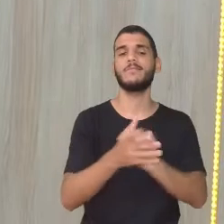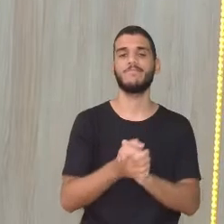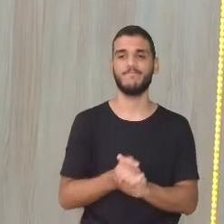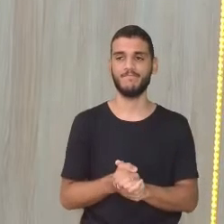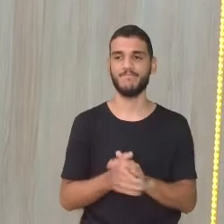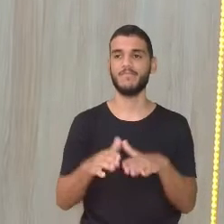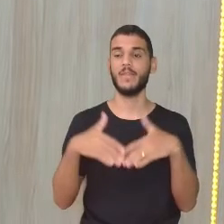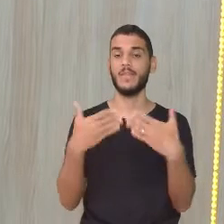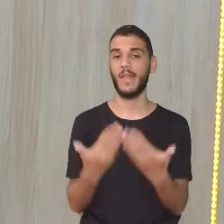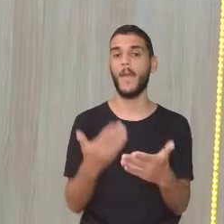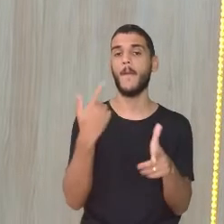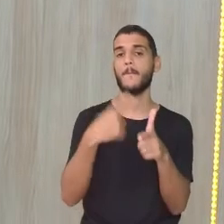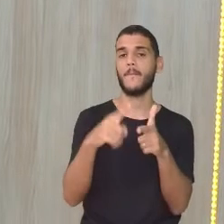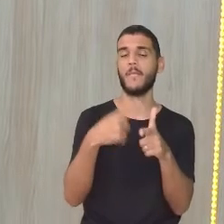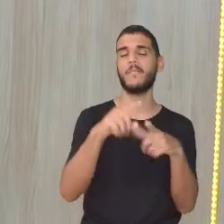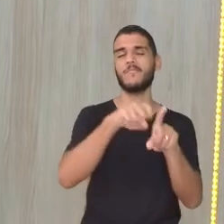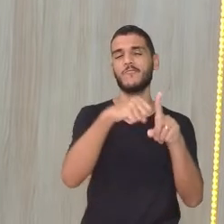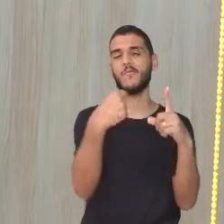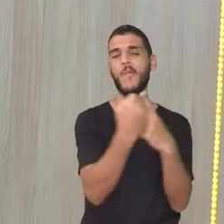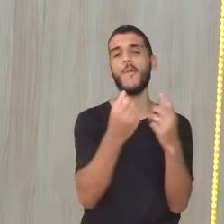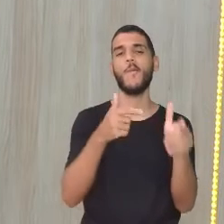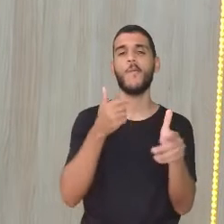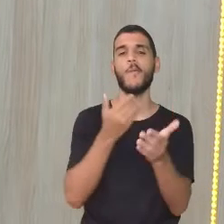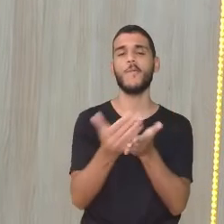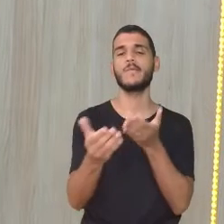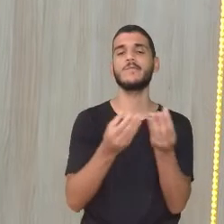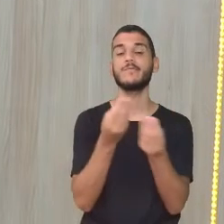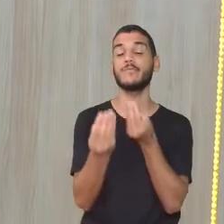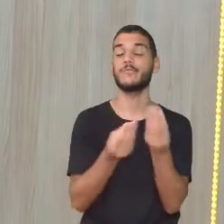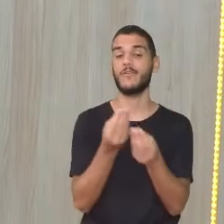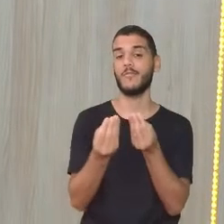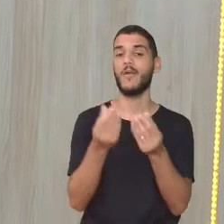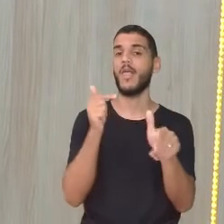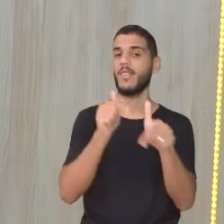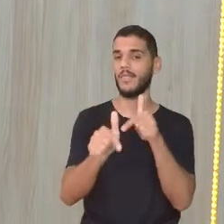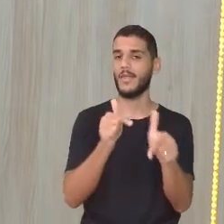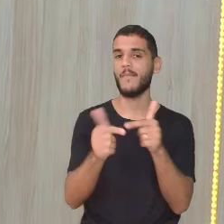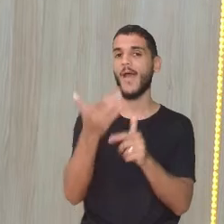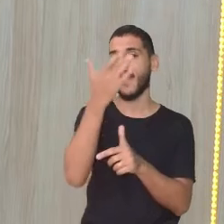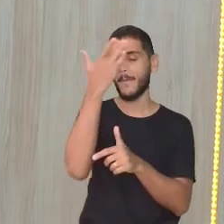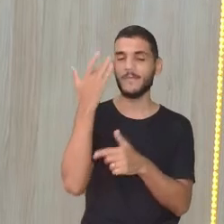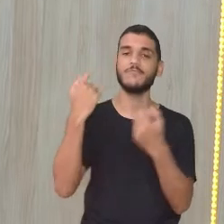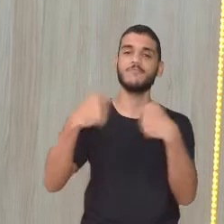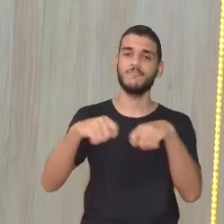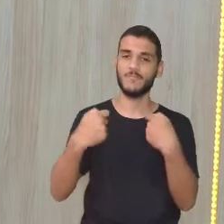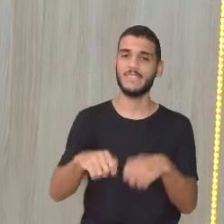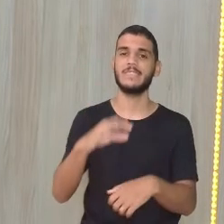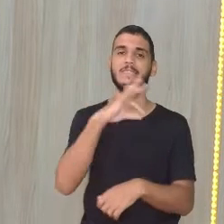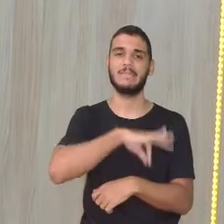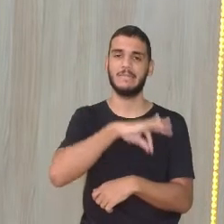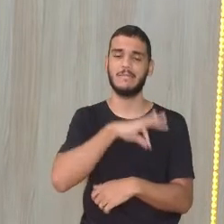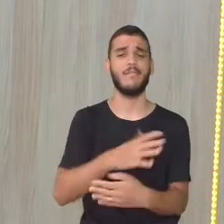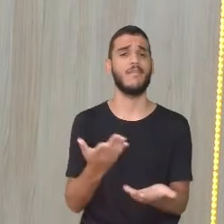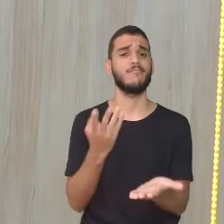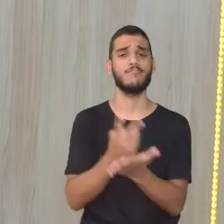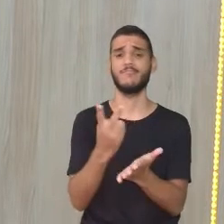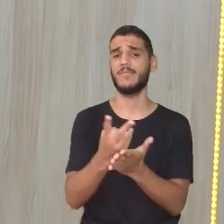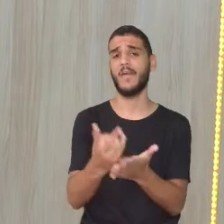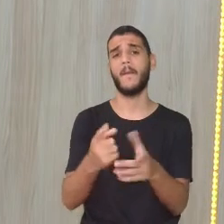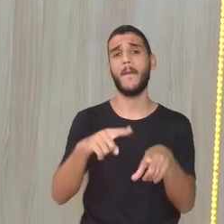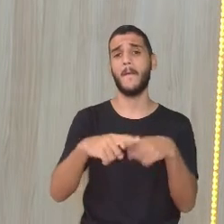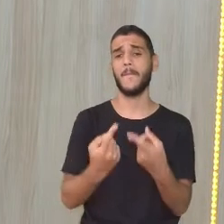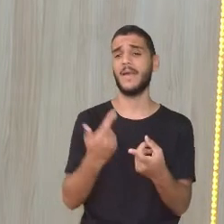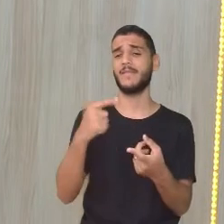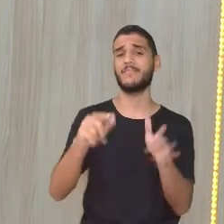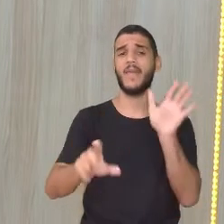desde o trabalho, né? Que a pessoa precisa se manter financeiramente, né? E aí, não